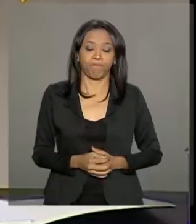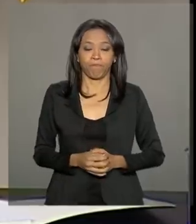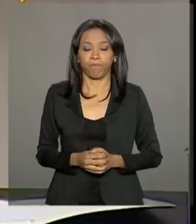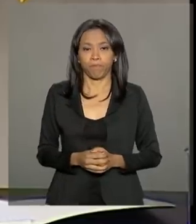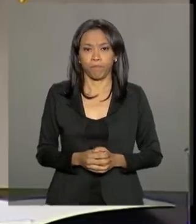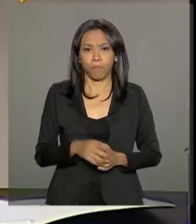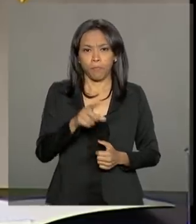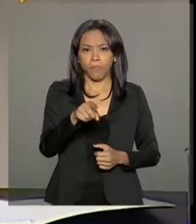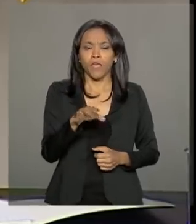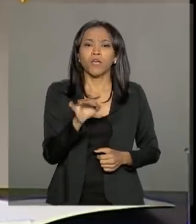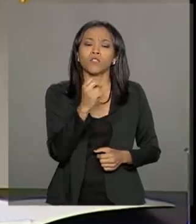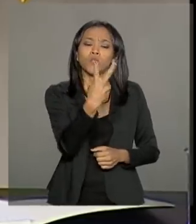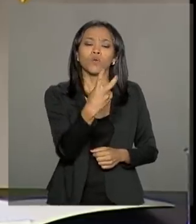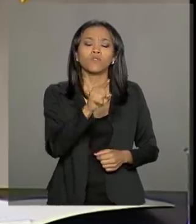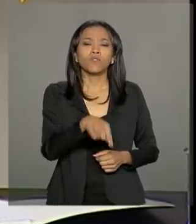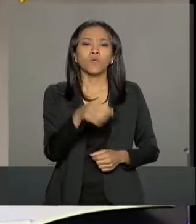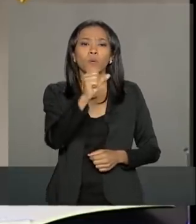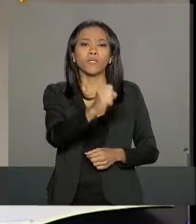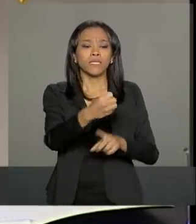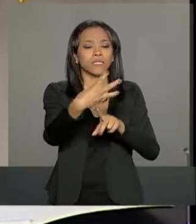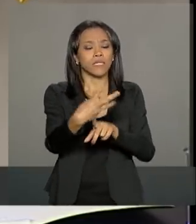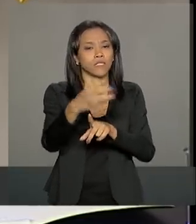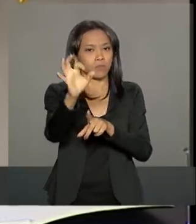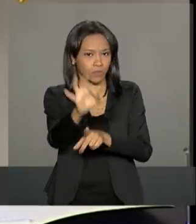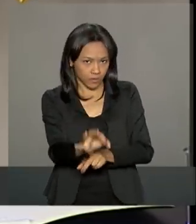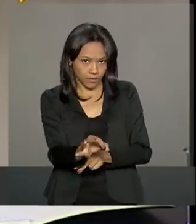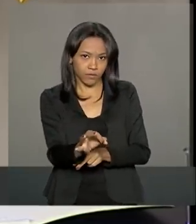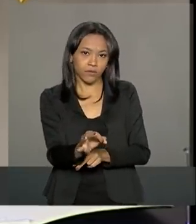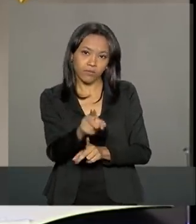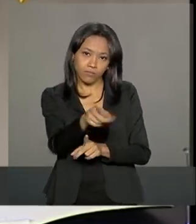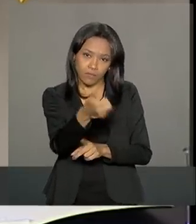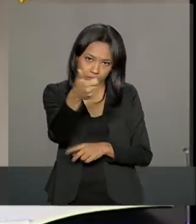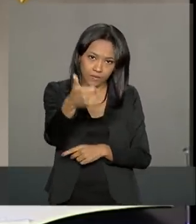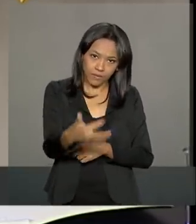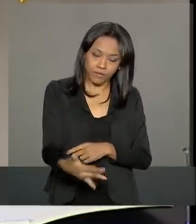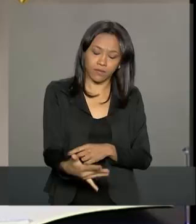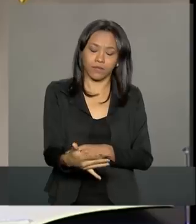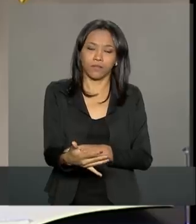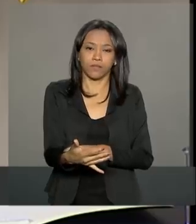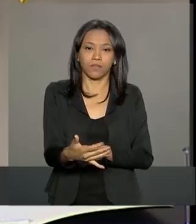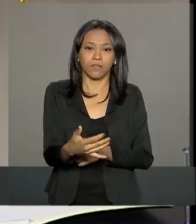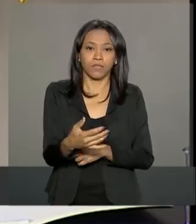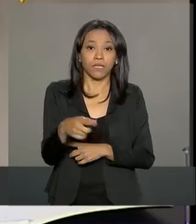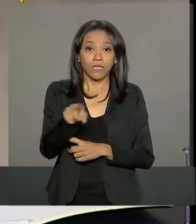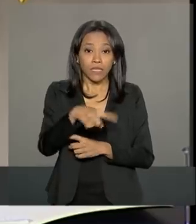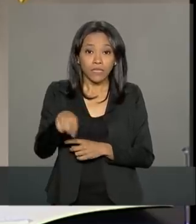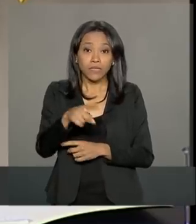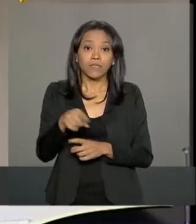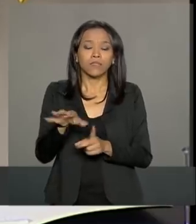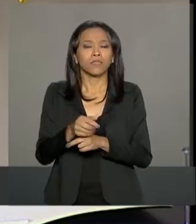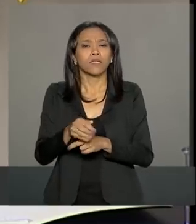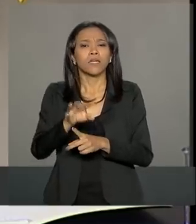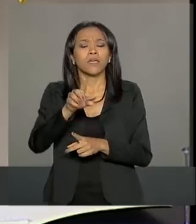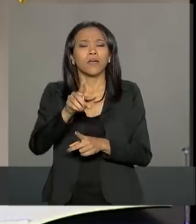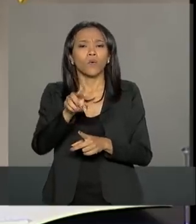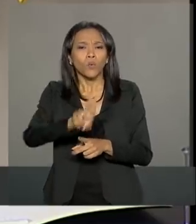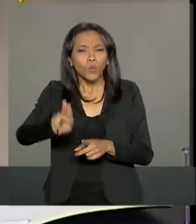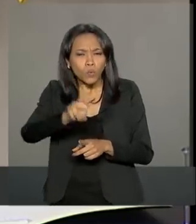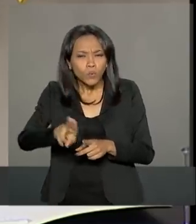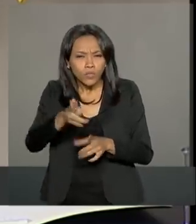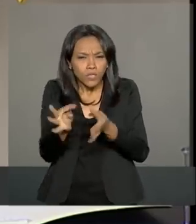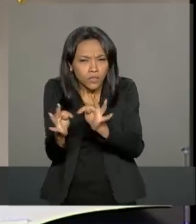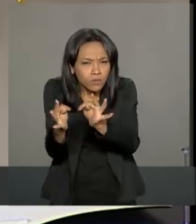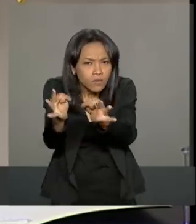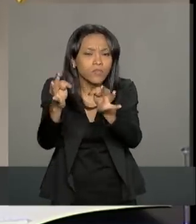Apenas 2,83% desses dispositivos eletrônicos estão